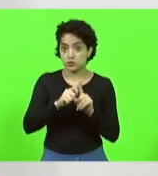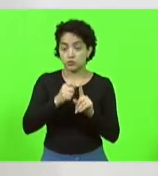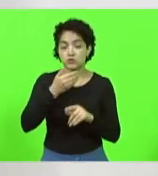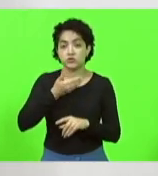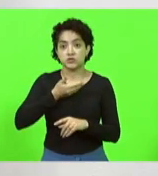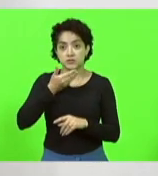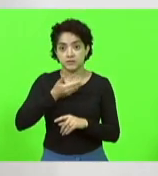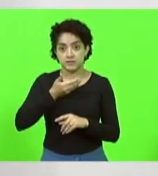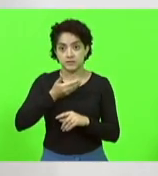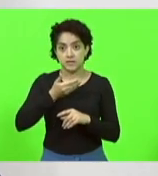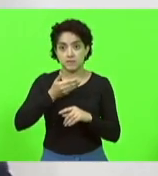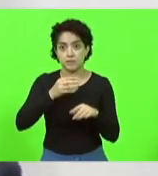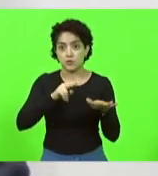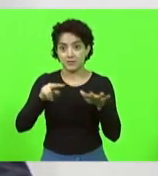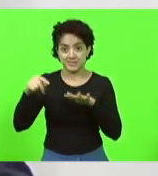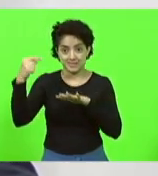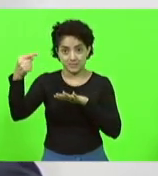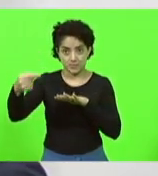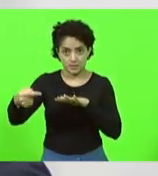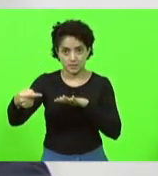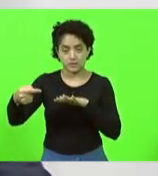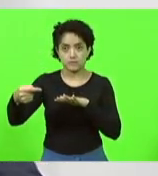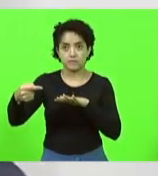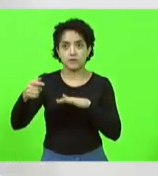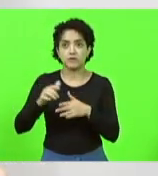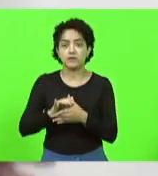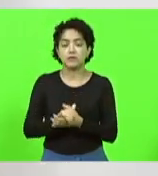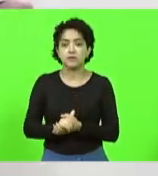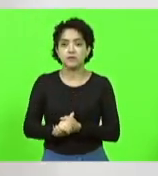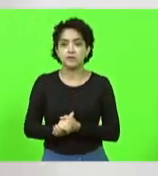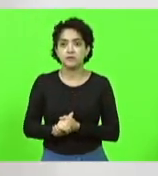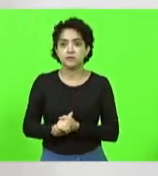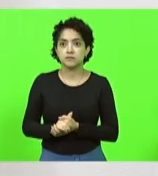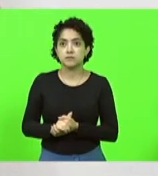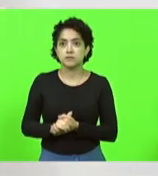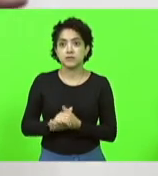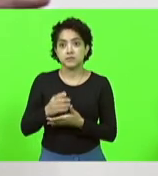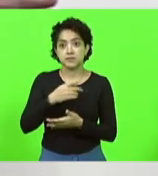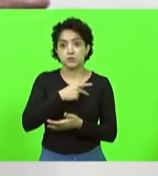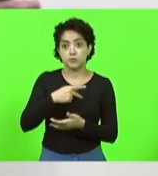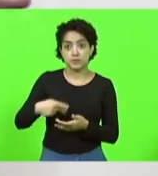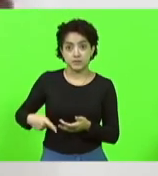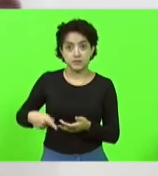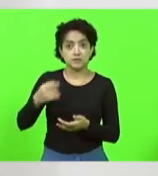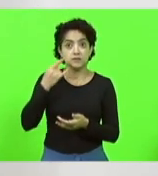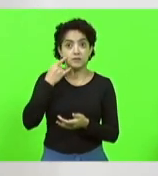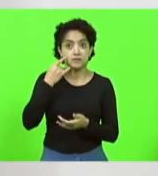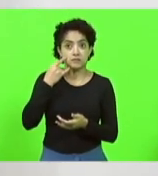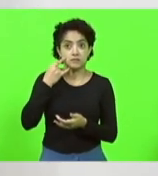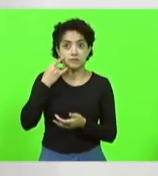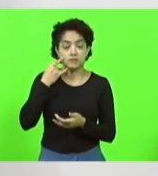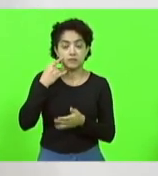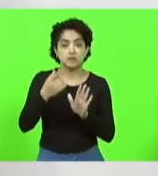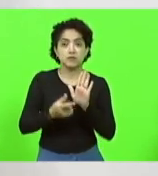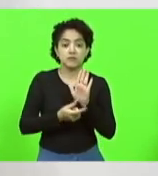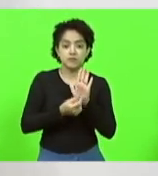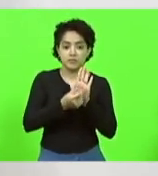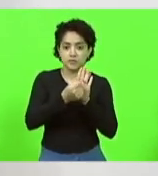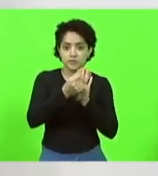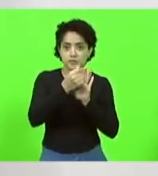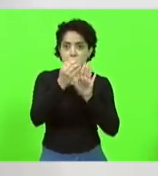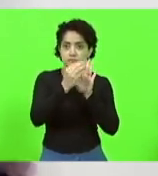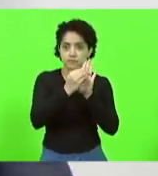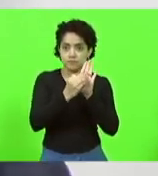se assim, o presidente Mauro de Nadal colocar, e vai colocar o nosso orçamento plurianual,